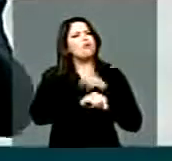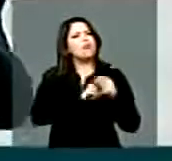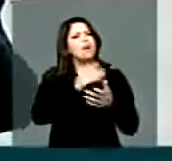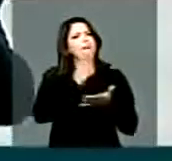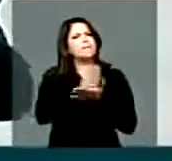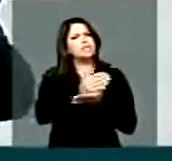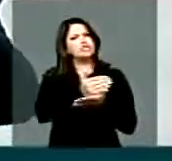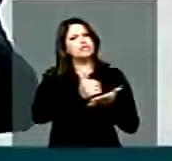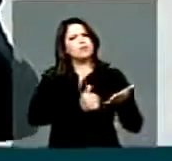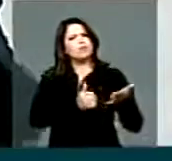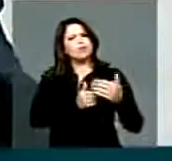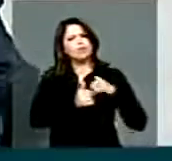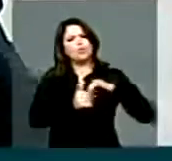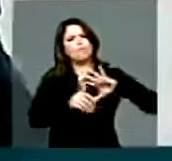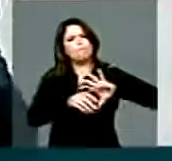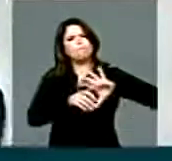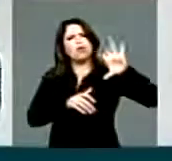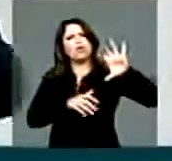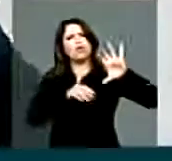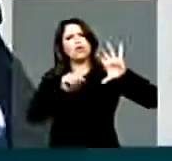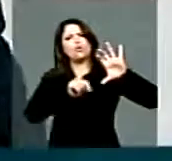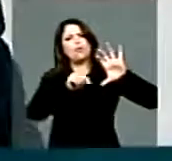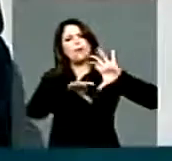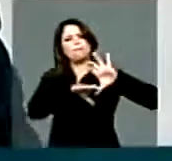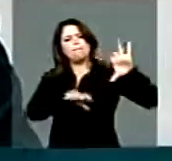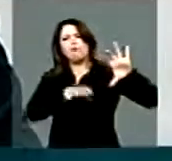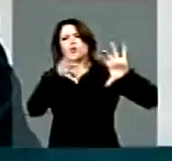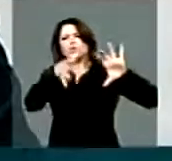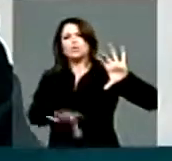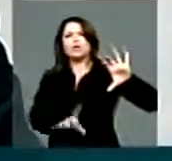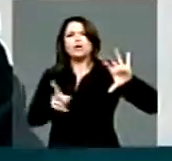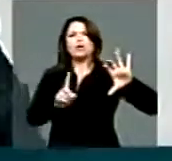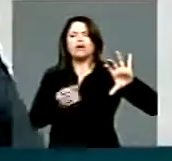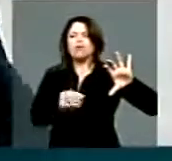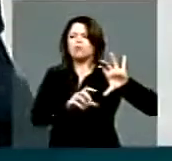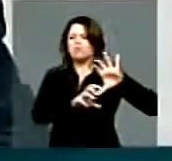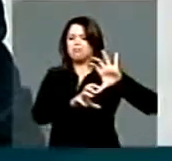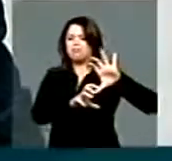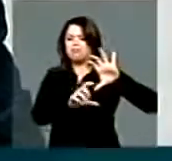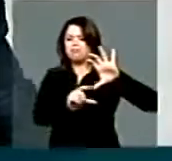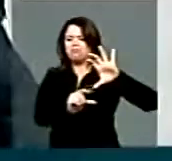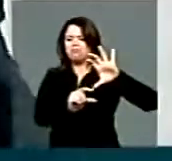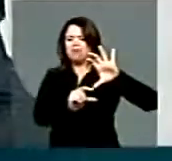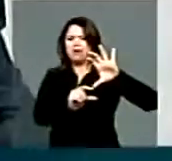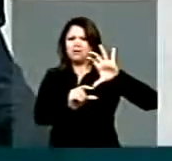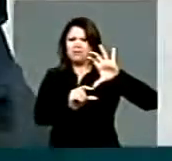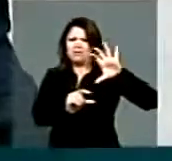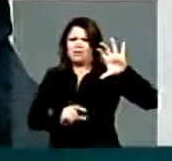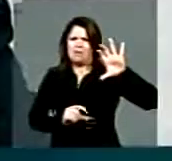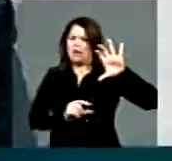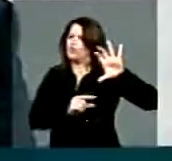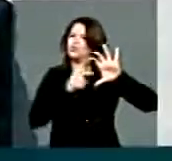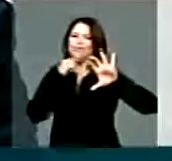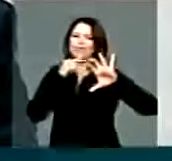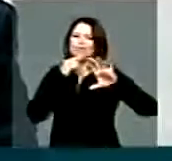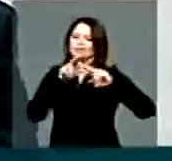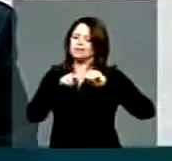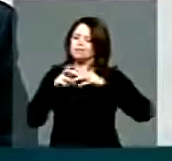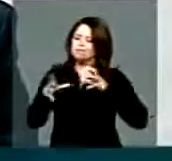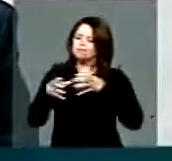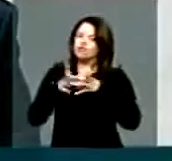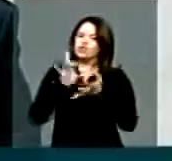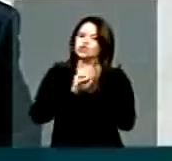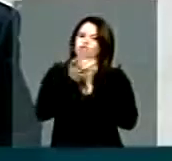parte menor de uma parte maior? Quando a maior não quer, é inviável. Nós temos que pegar e Vossa